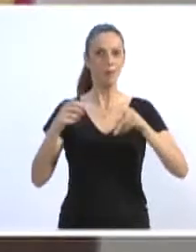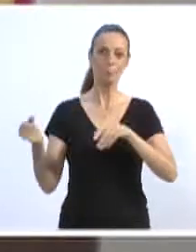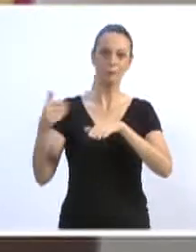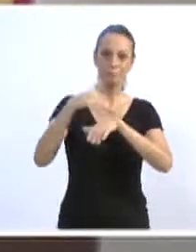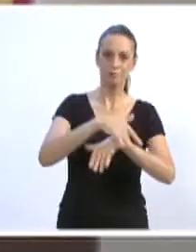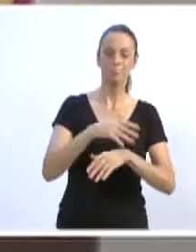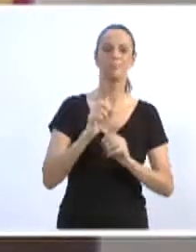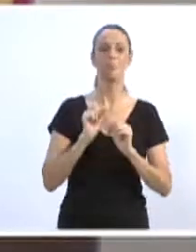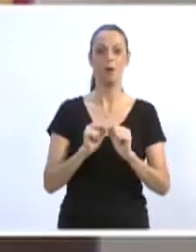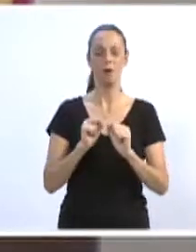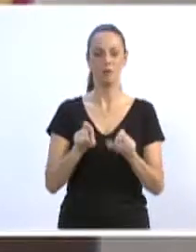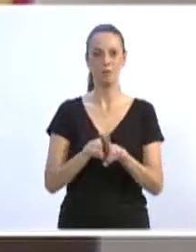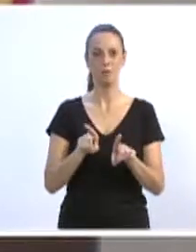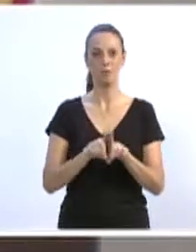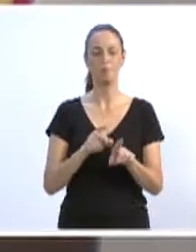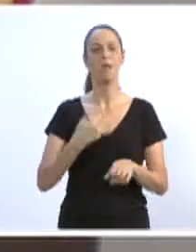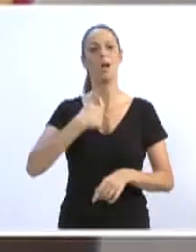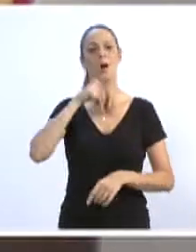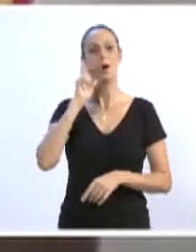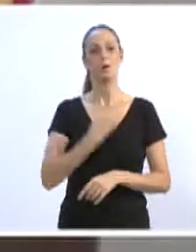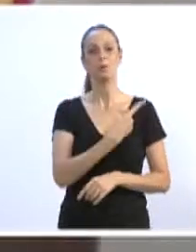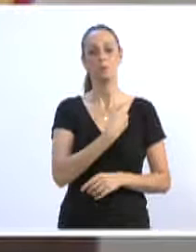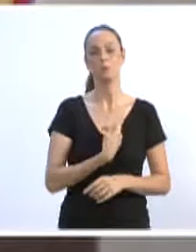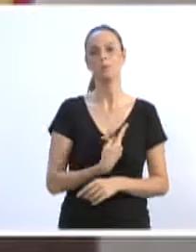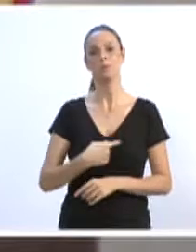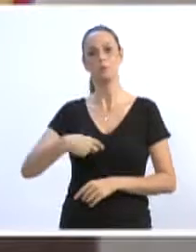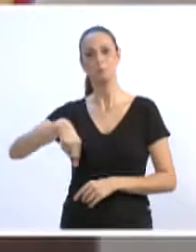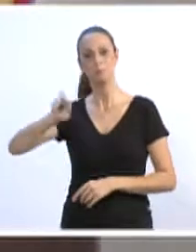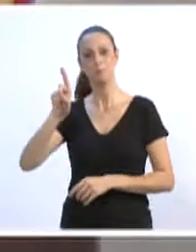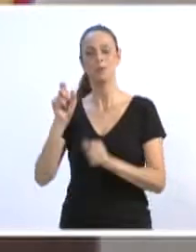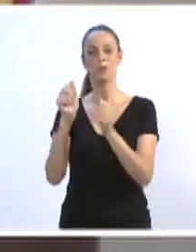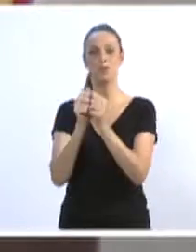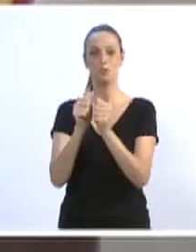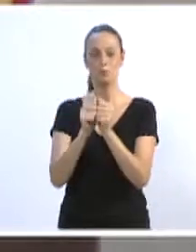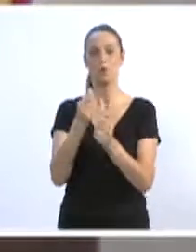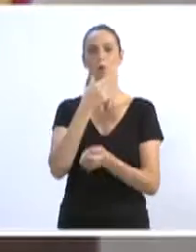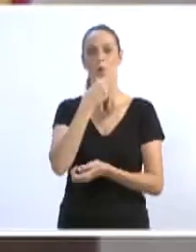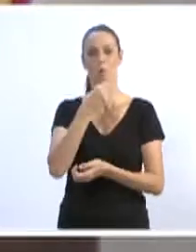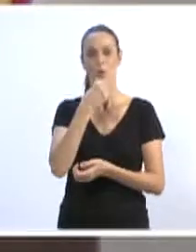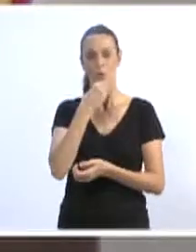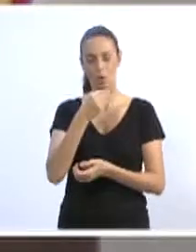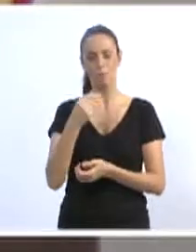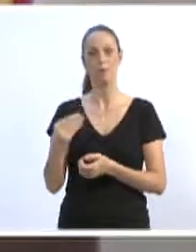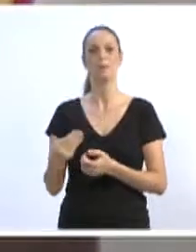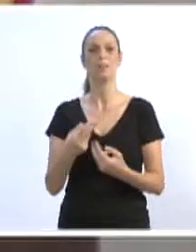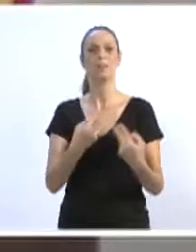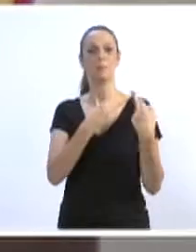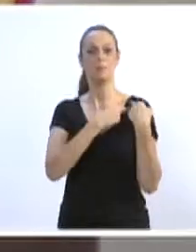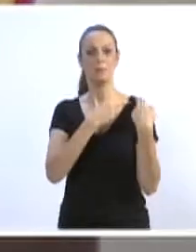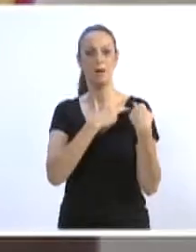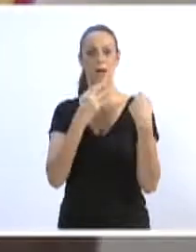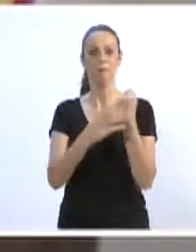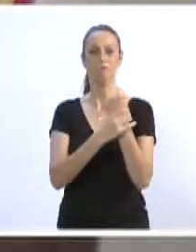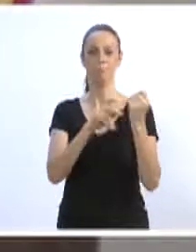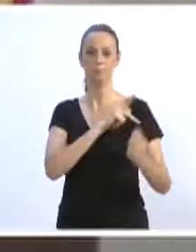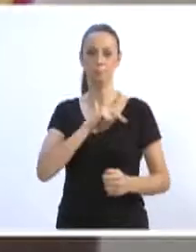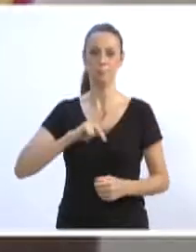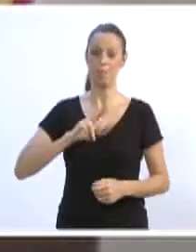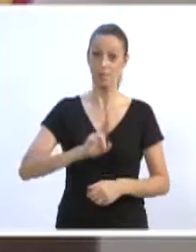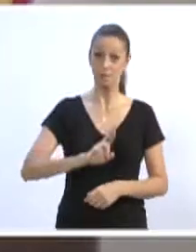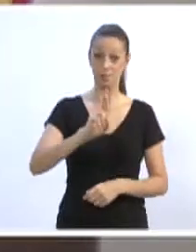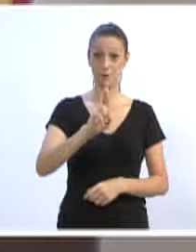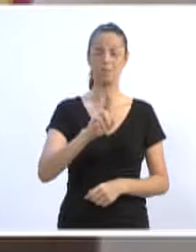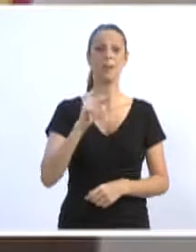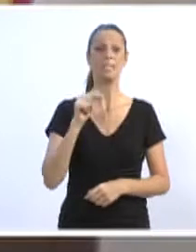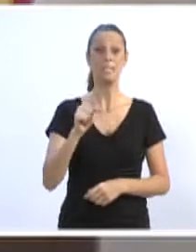com o presidente da Consegue, o Luiz Bair, que representa todos os